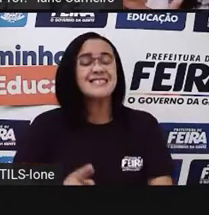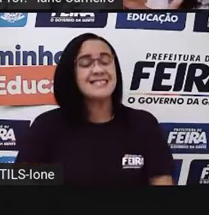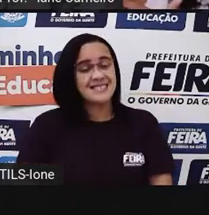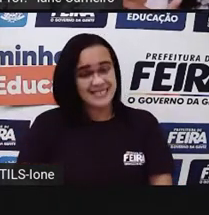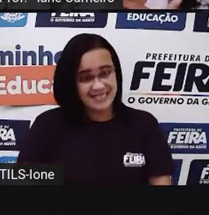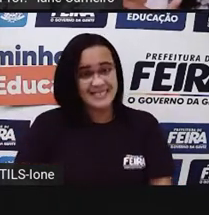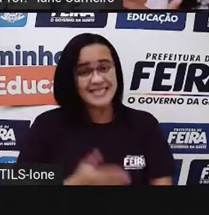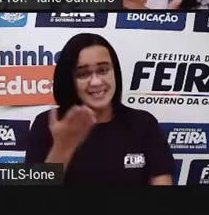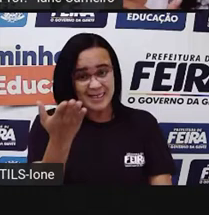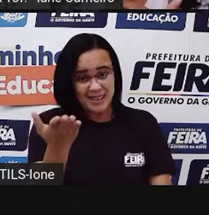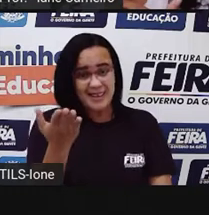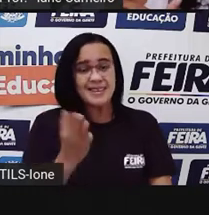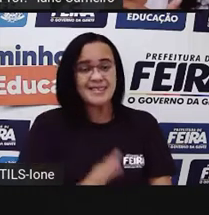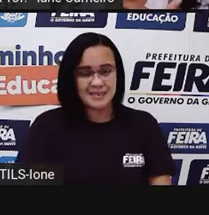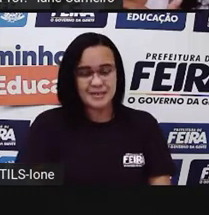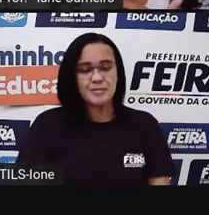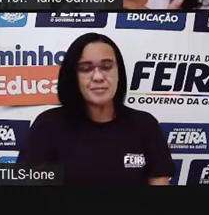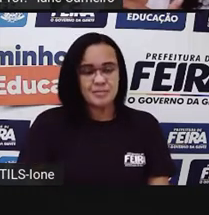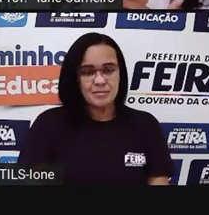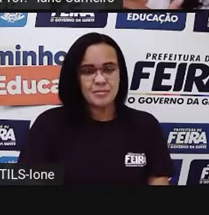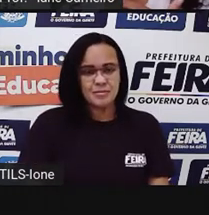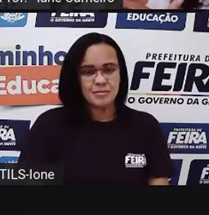aqui a tela para vocês verem melhor.